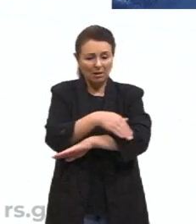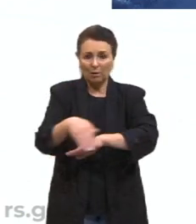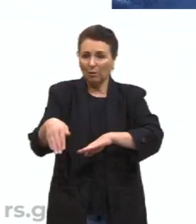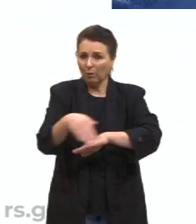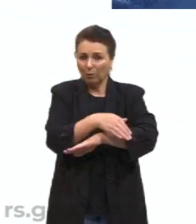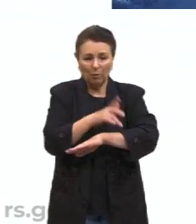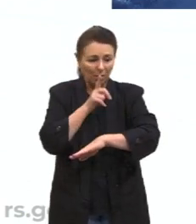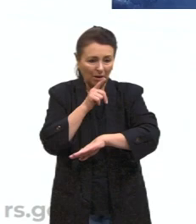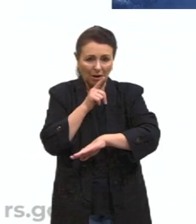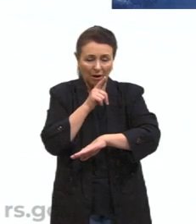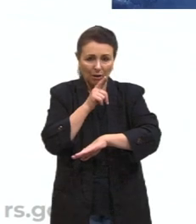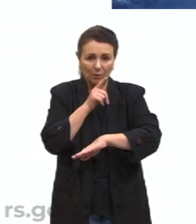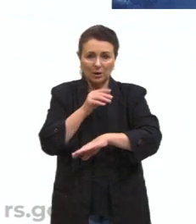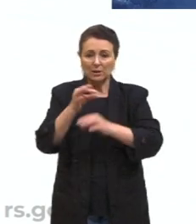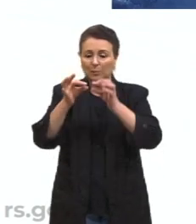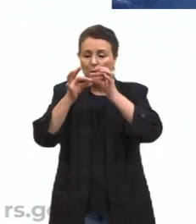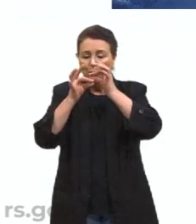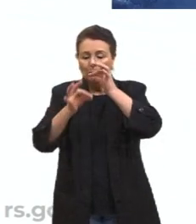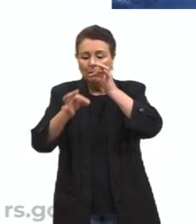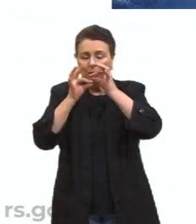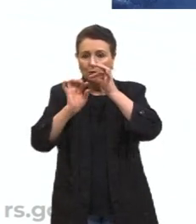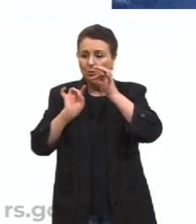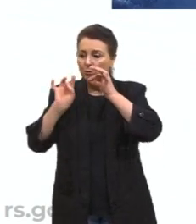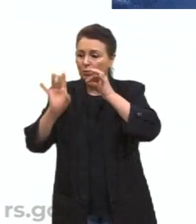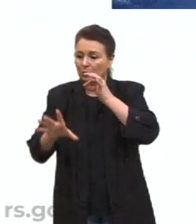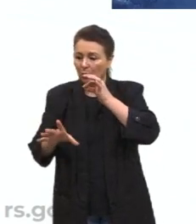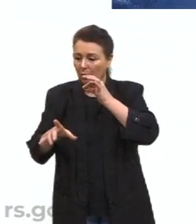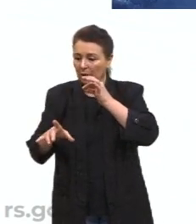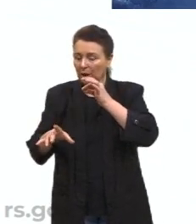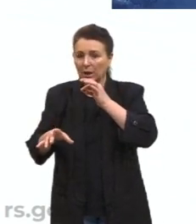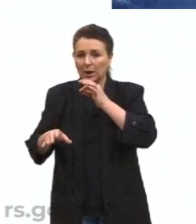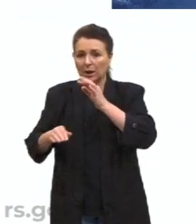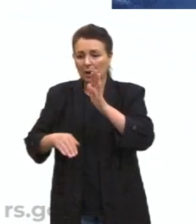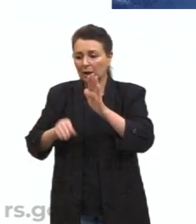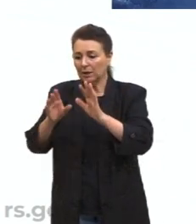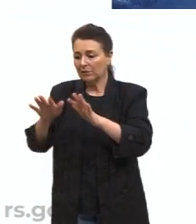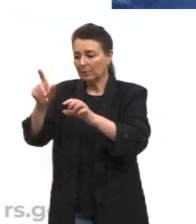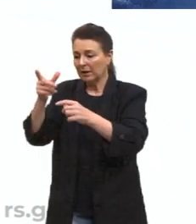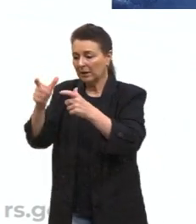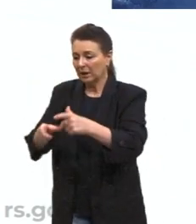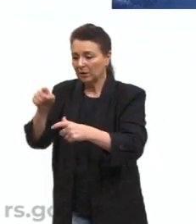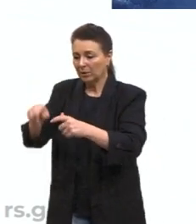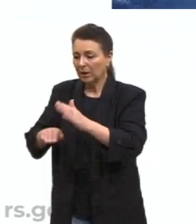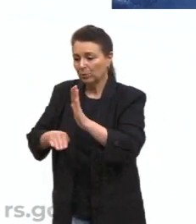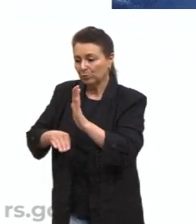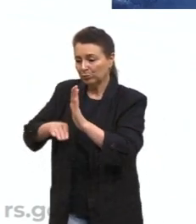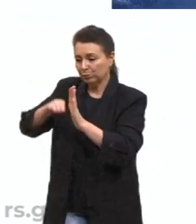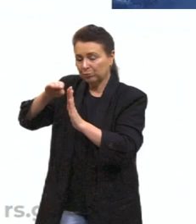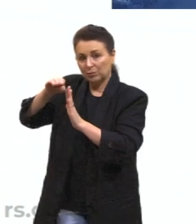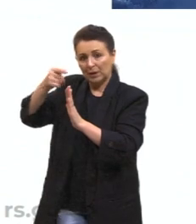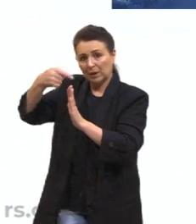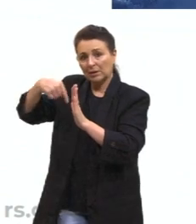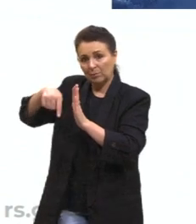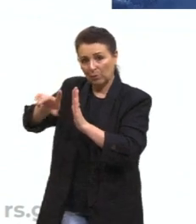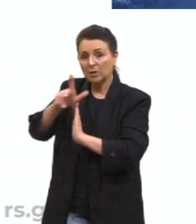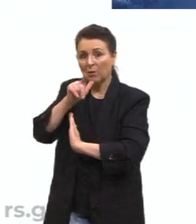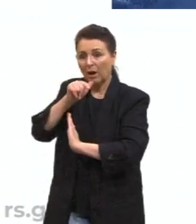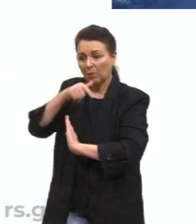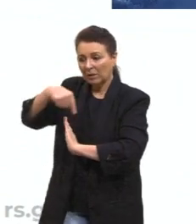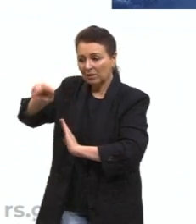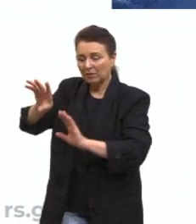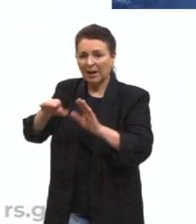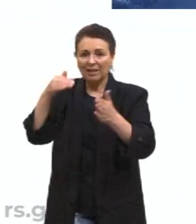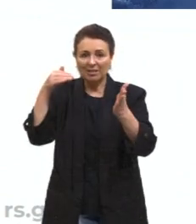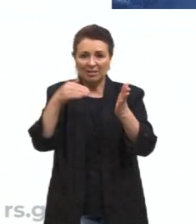quando a gente joga no chão, muitas vezes, ele vai para o bueiro e vai para o oceano. Então, o oceano, ele recebe muito desse